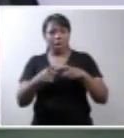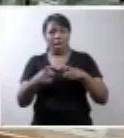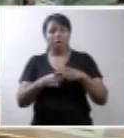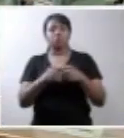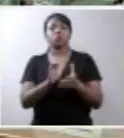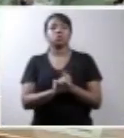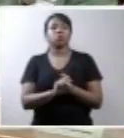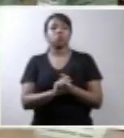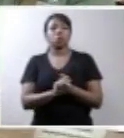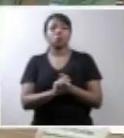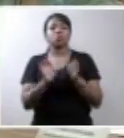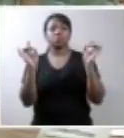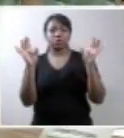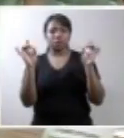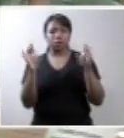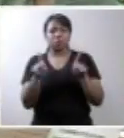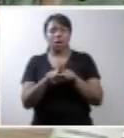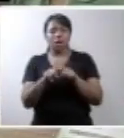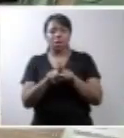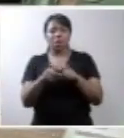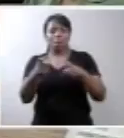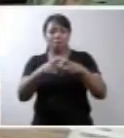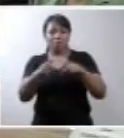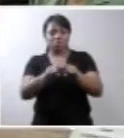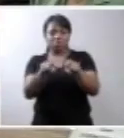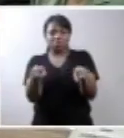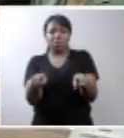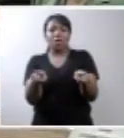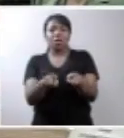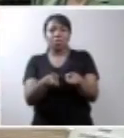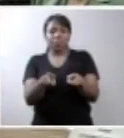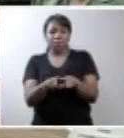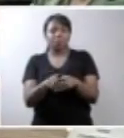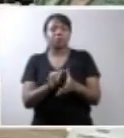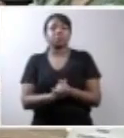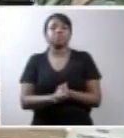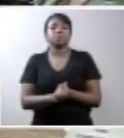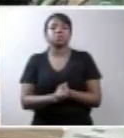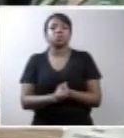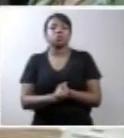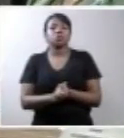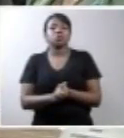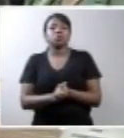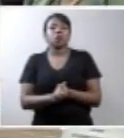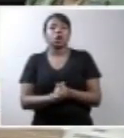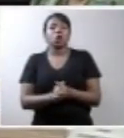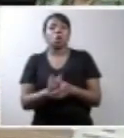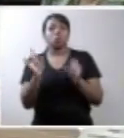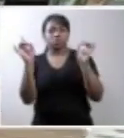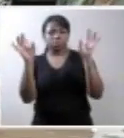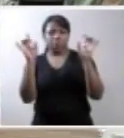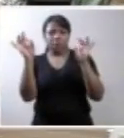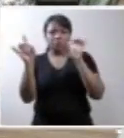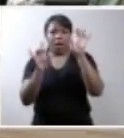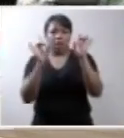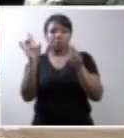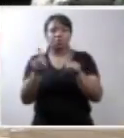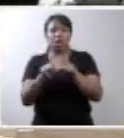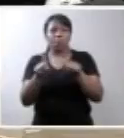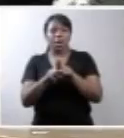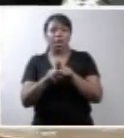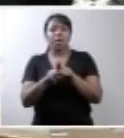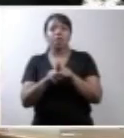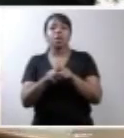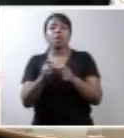título de especialista em ginecologia e obstetrícia, curso de especialista em medicina do